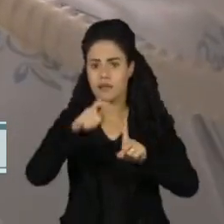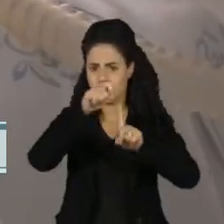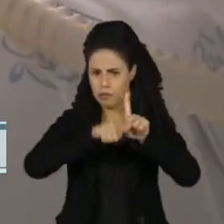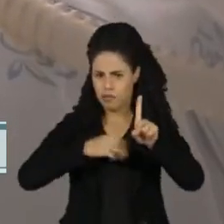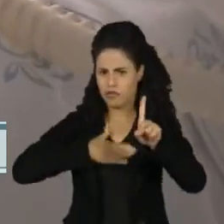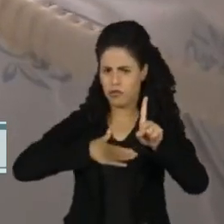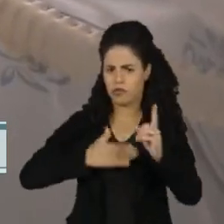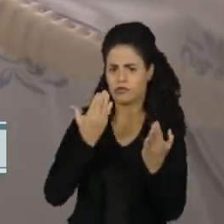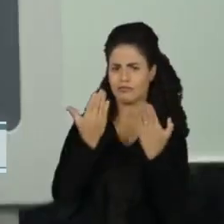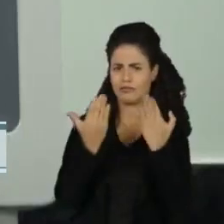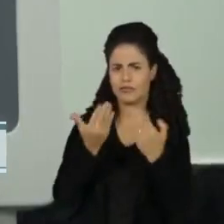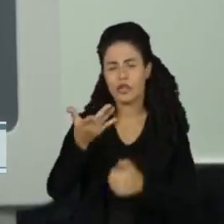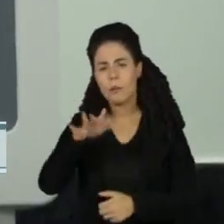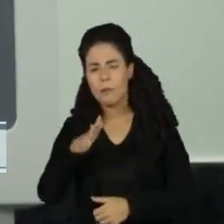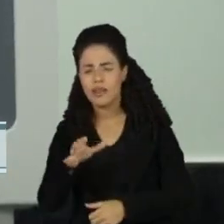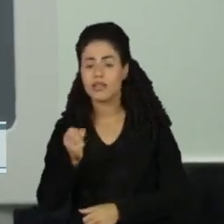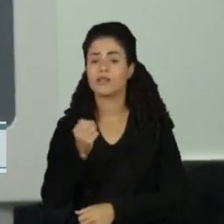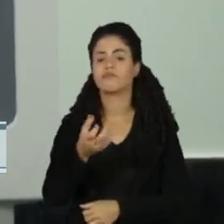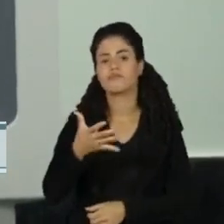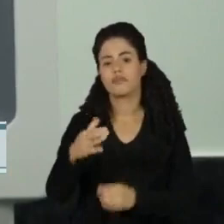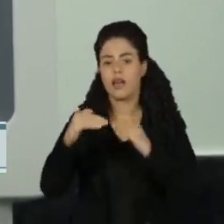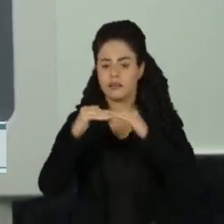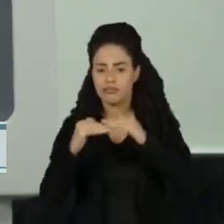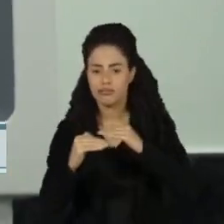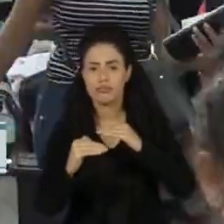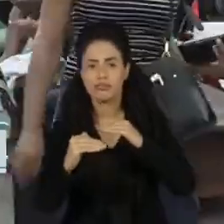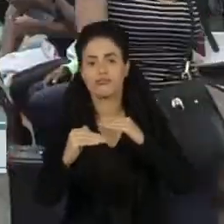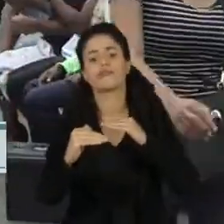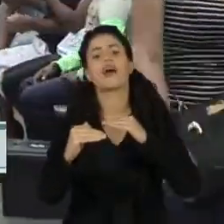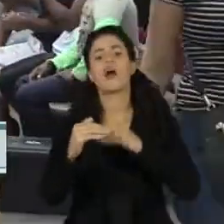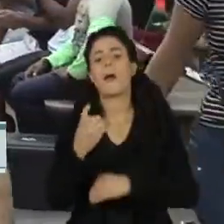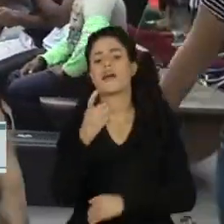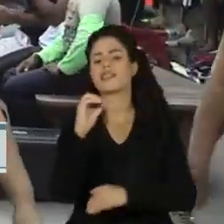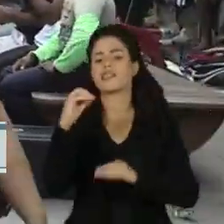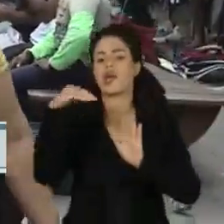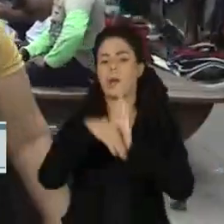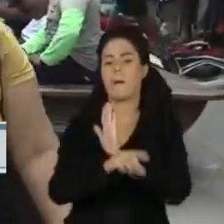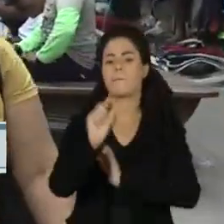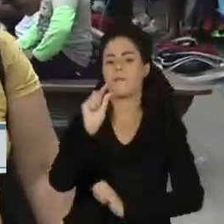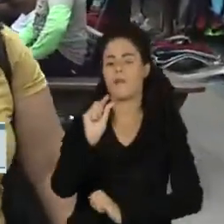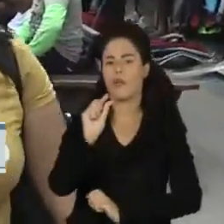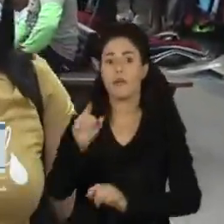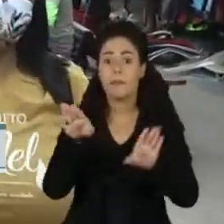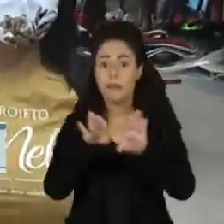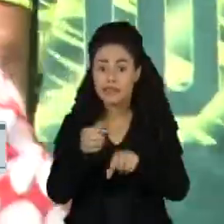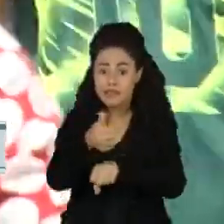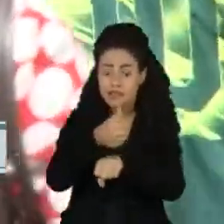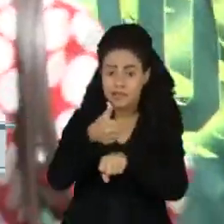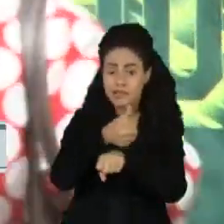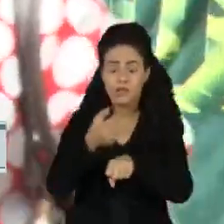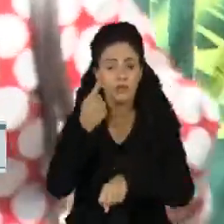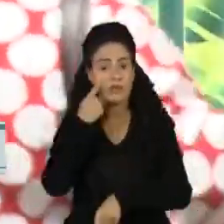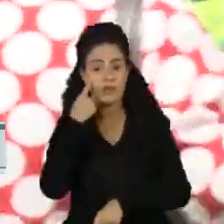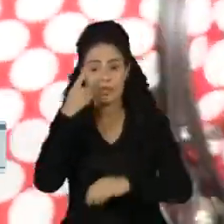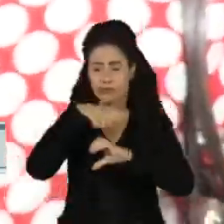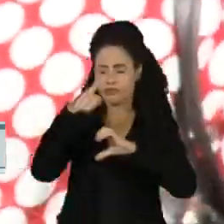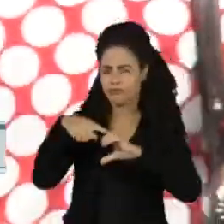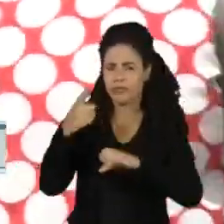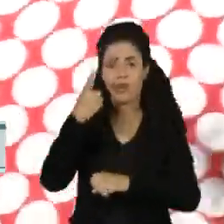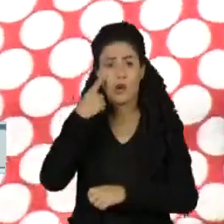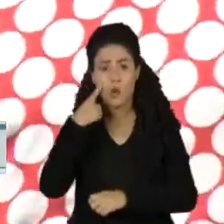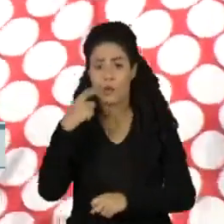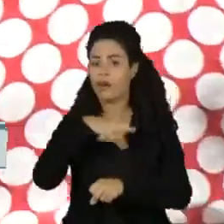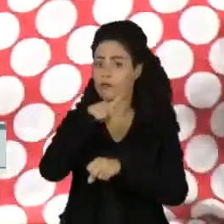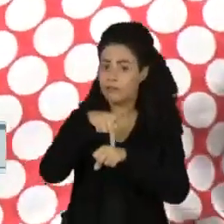A média móvel de mortes segue estável e abaixo de 100. De acordo com especialistas, ainda é cedo para afirmar. Mas o